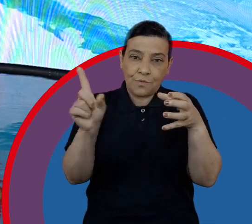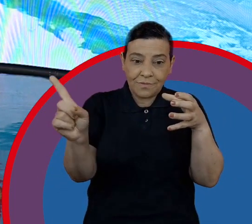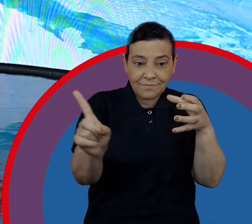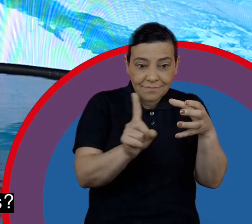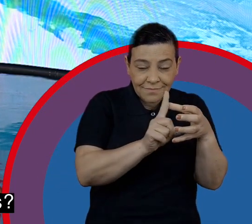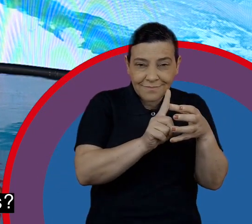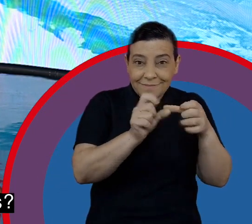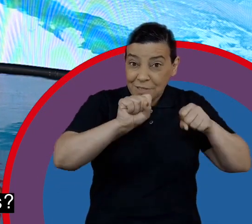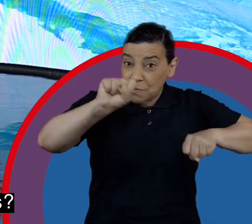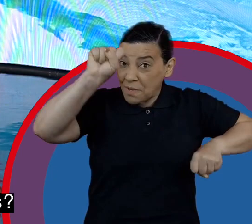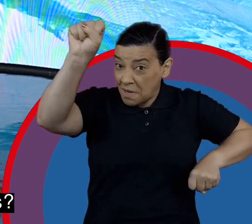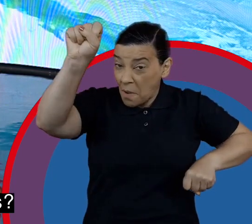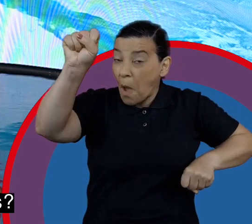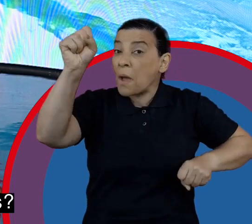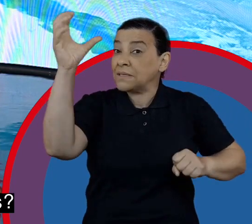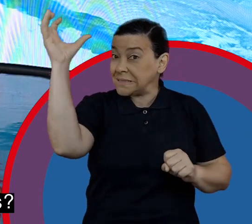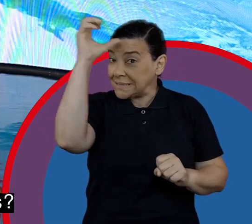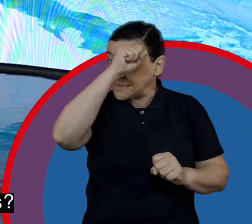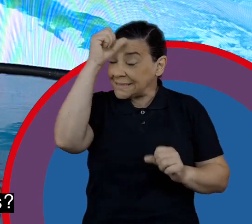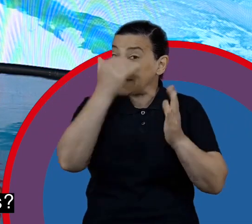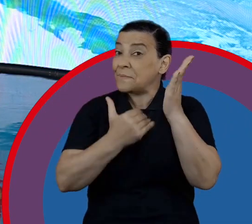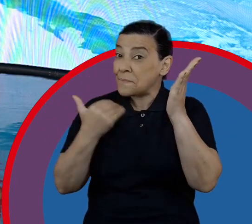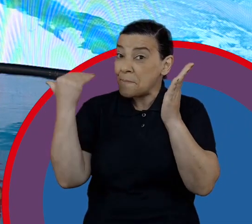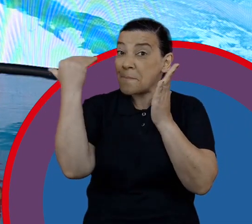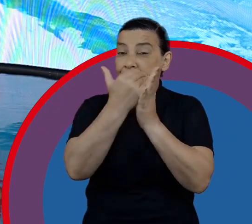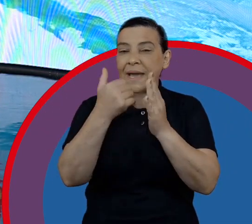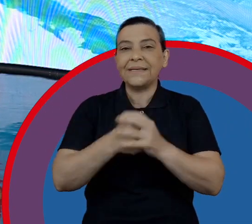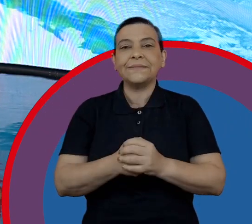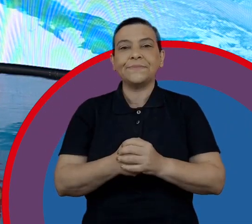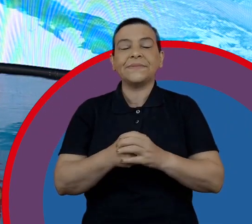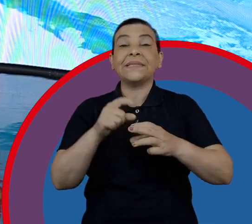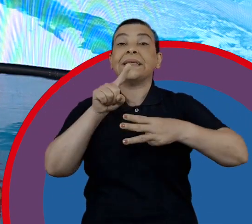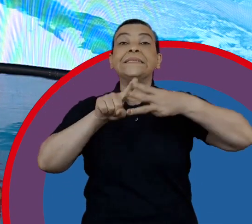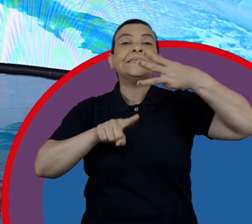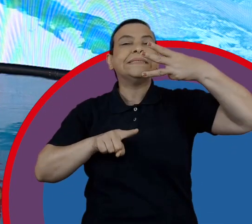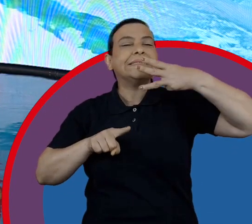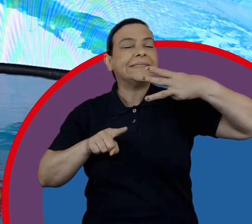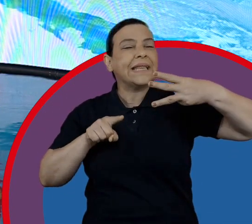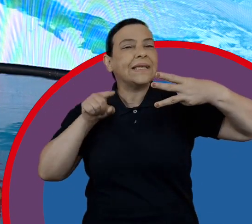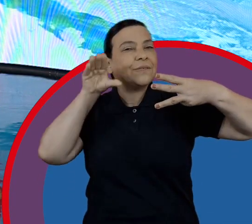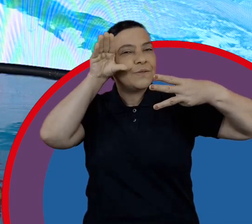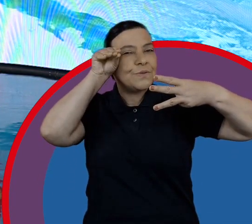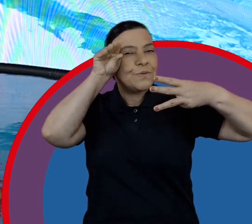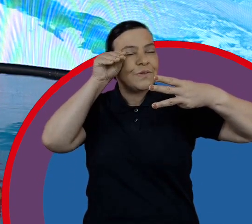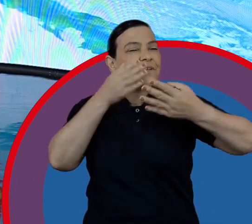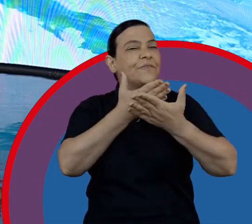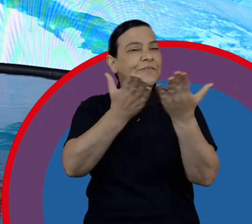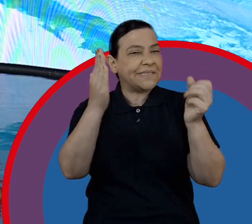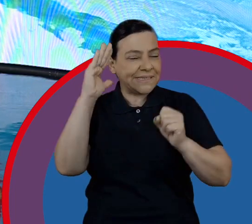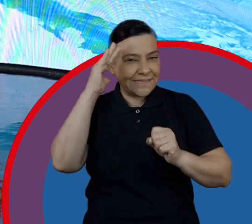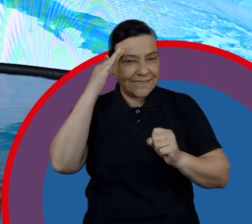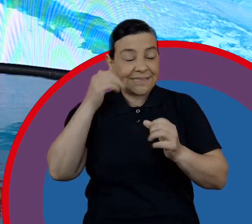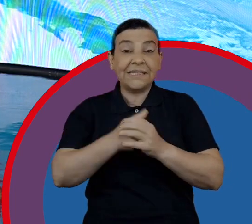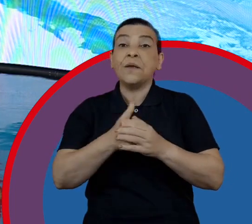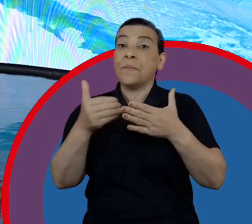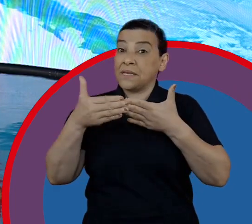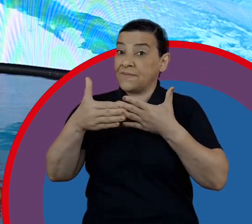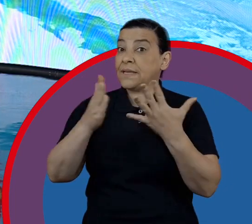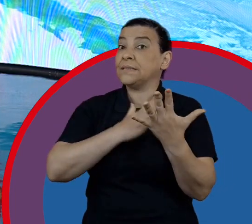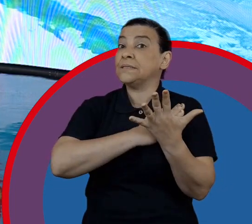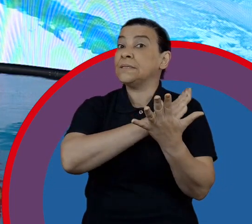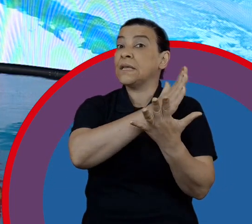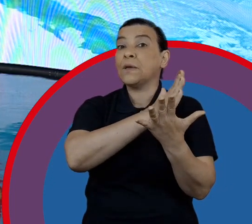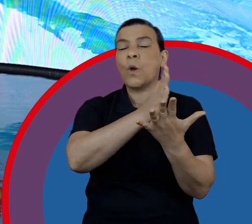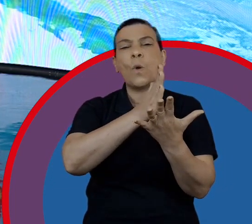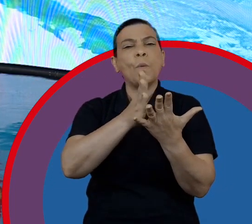-heróis e heroínas pode trazer muito conhecimento para vocês, vou trazer aqui três curiosidades para que vocês saibam, mas a gente vai ter uma trilha